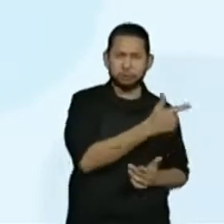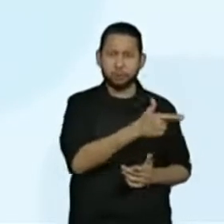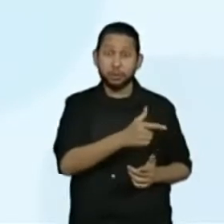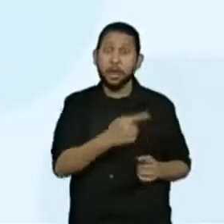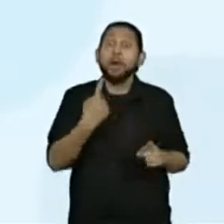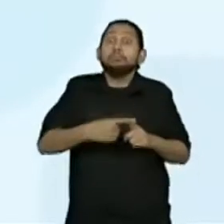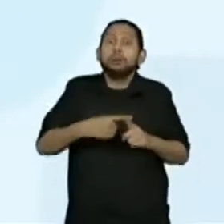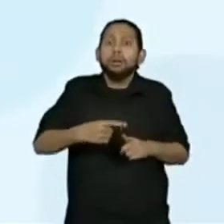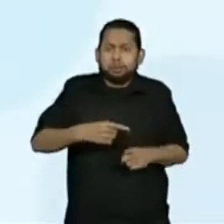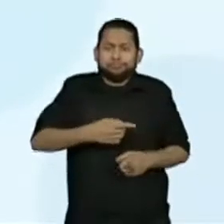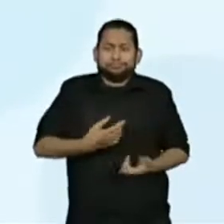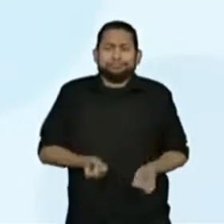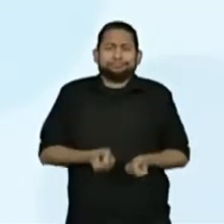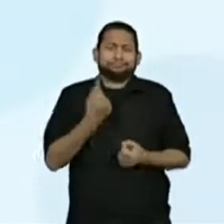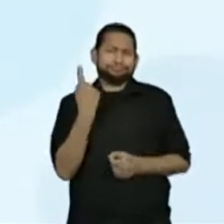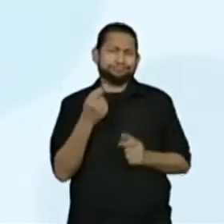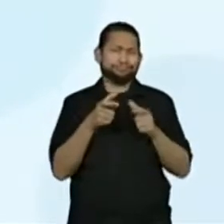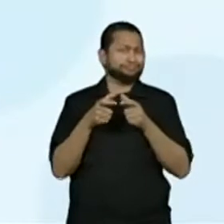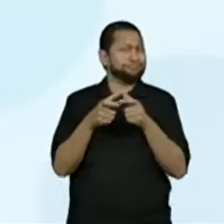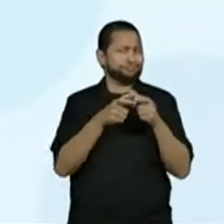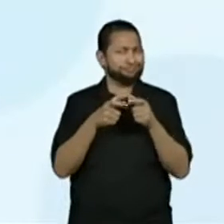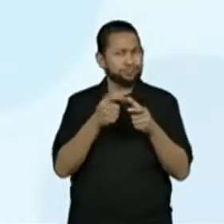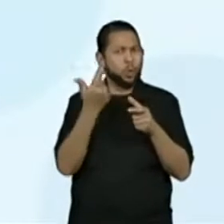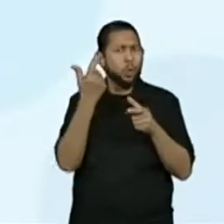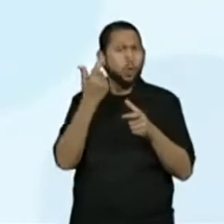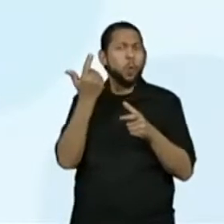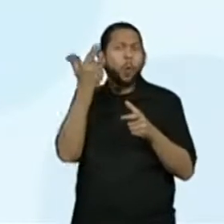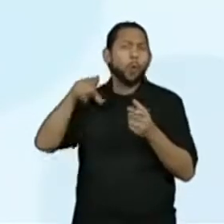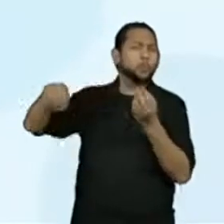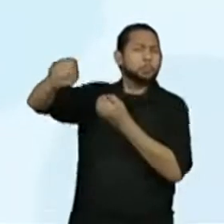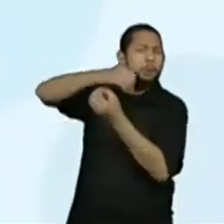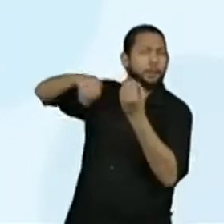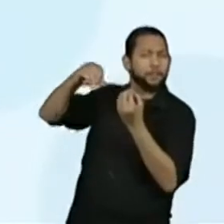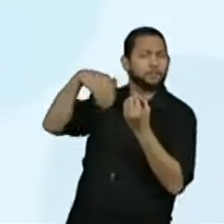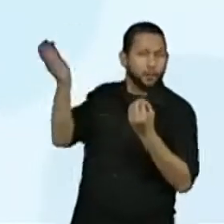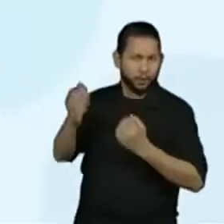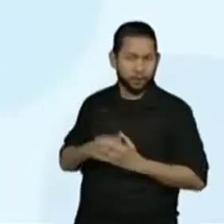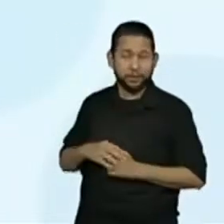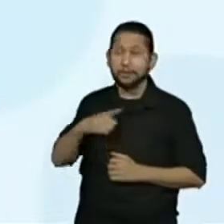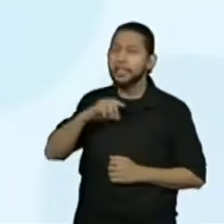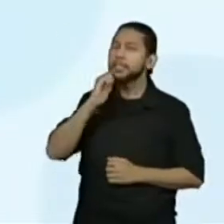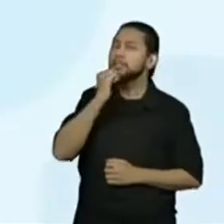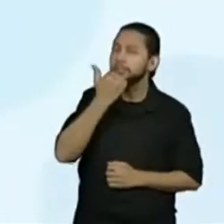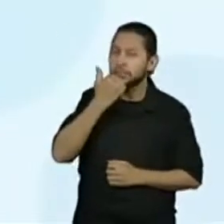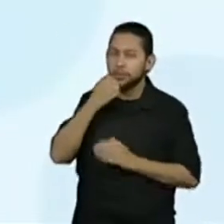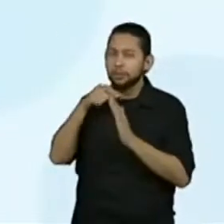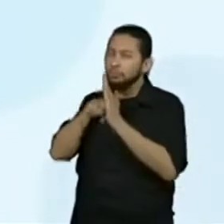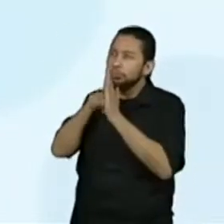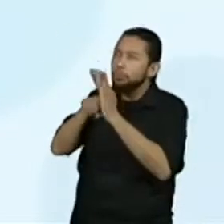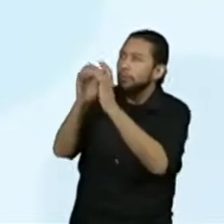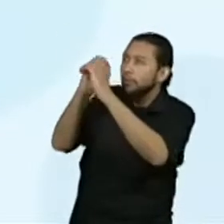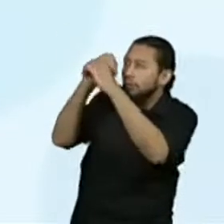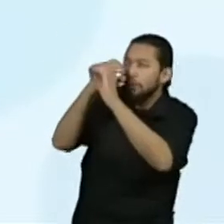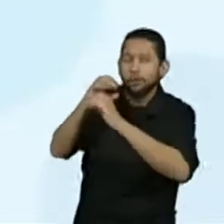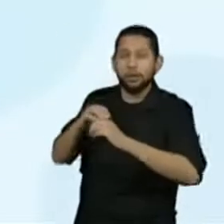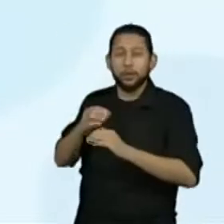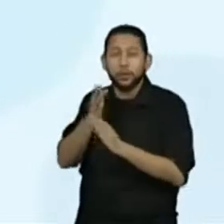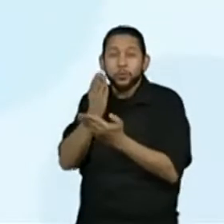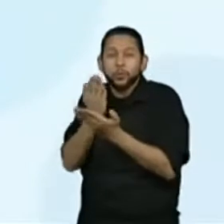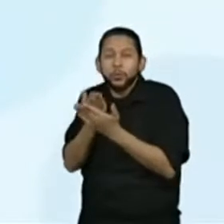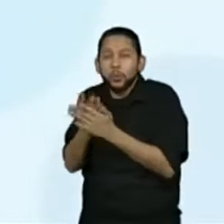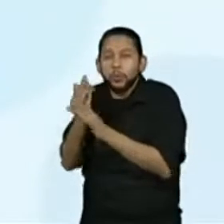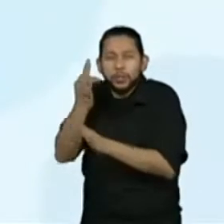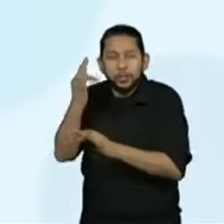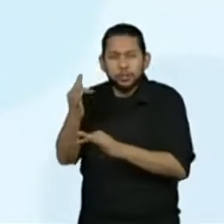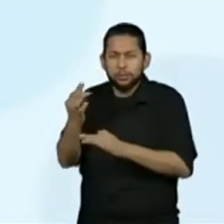voadores de outros planetas. Os cientistas, astrofísicos, astrônomos e etc., permanecem